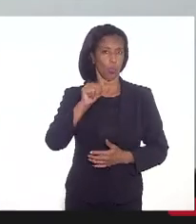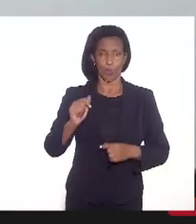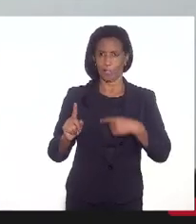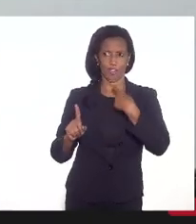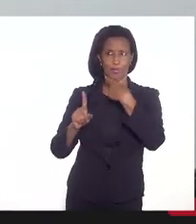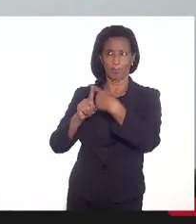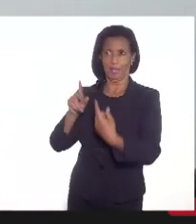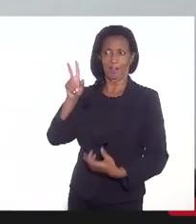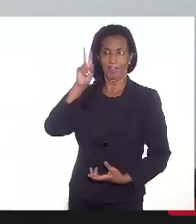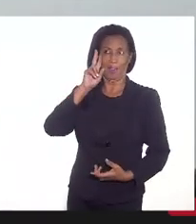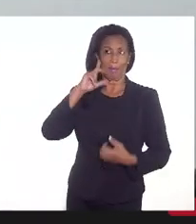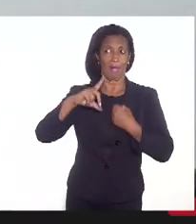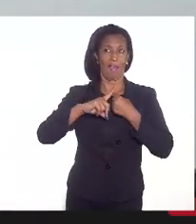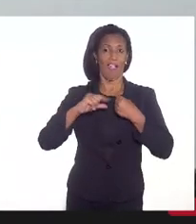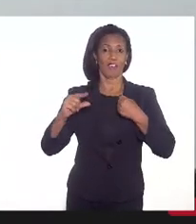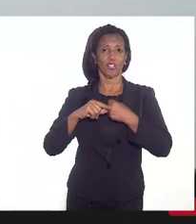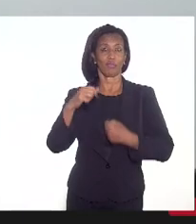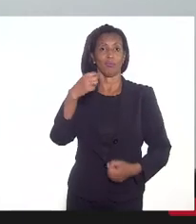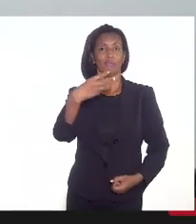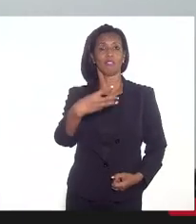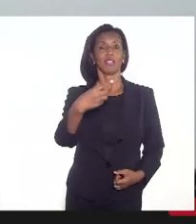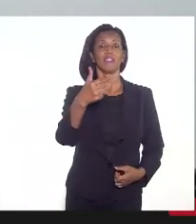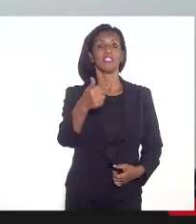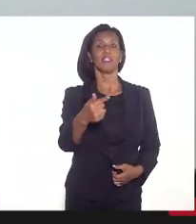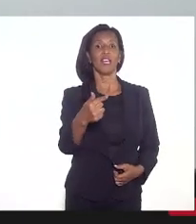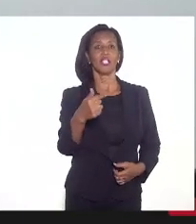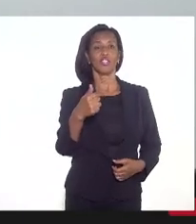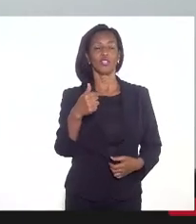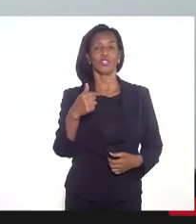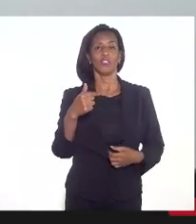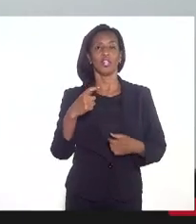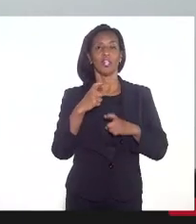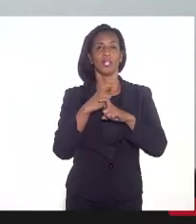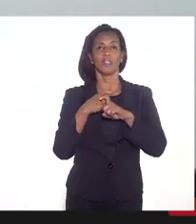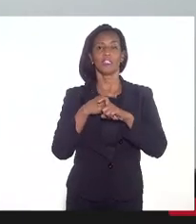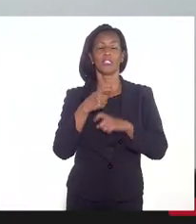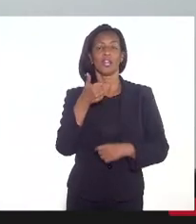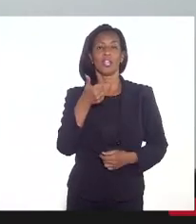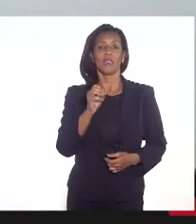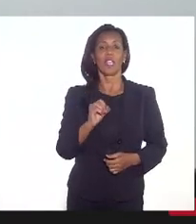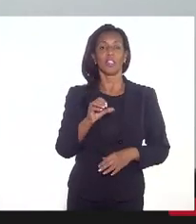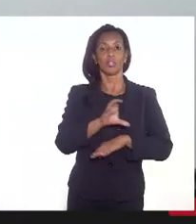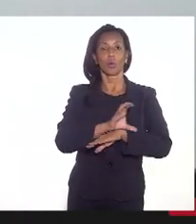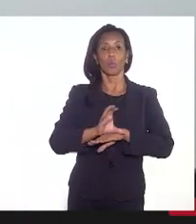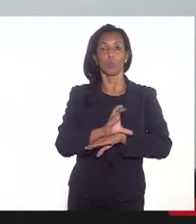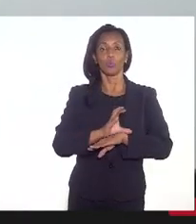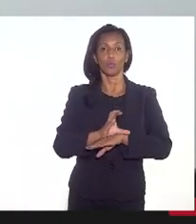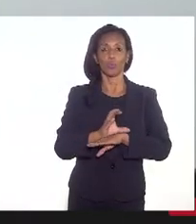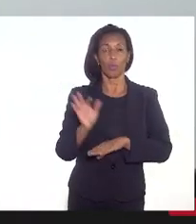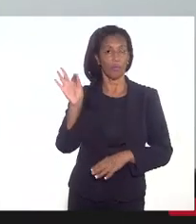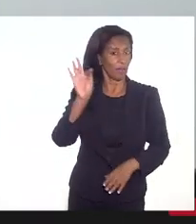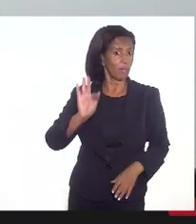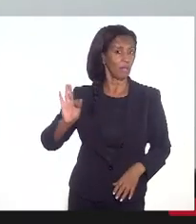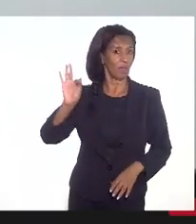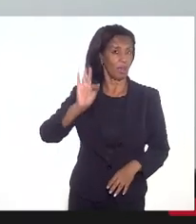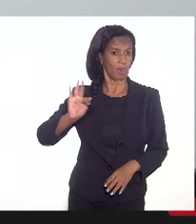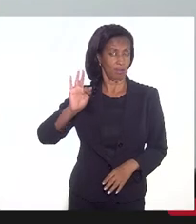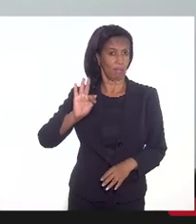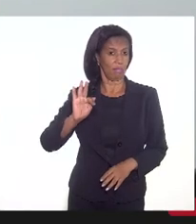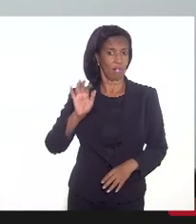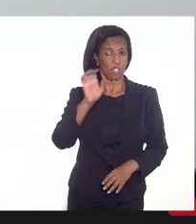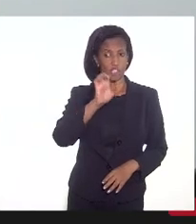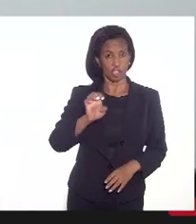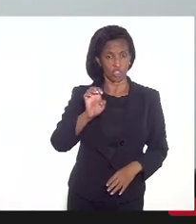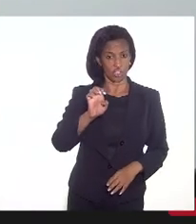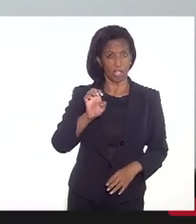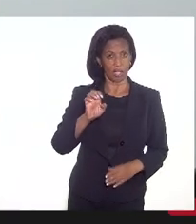lembrar o artigo 37, inciso 10, da Constituição Federal, porque o Estado de Direito